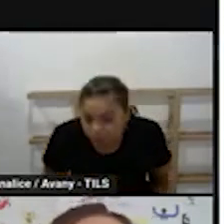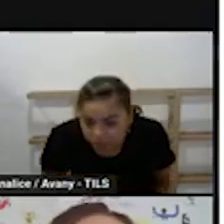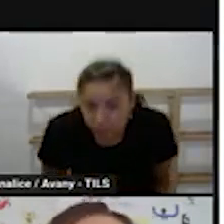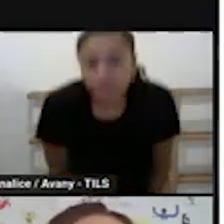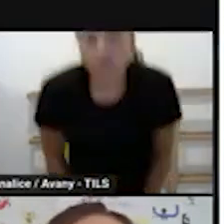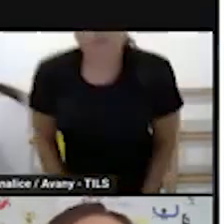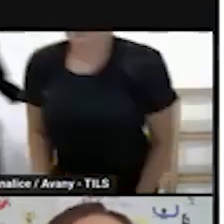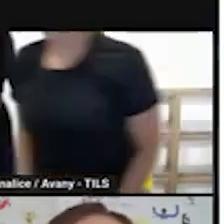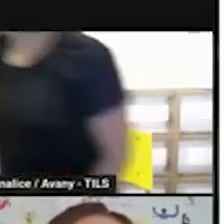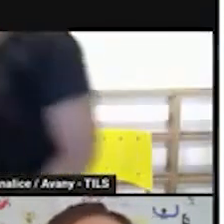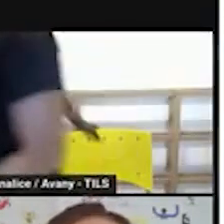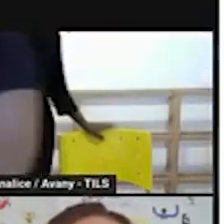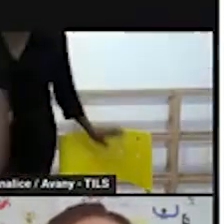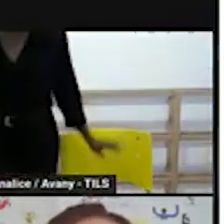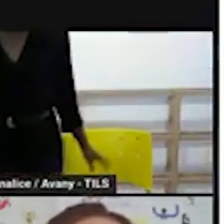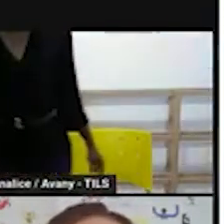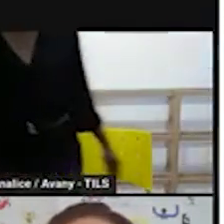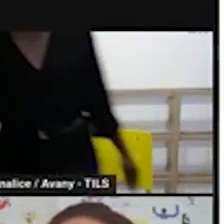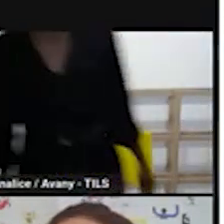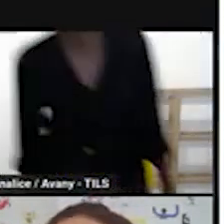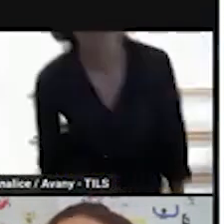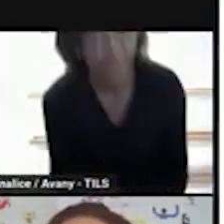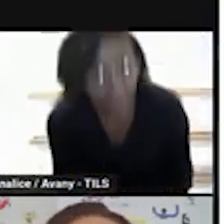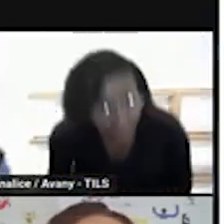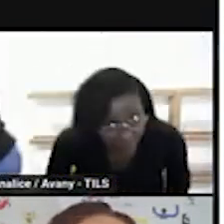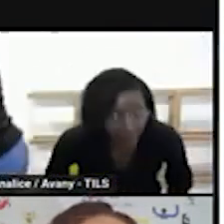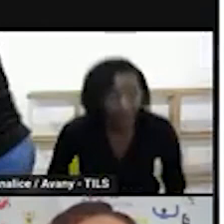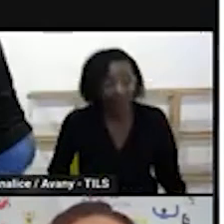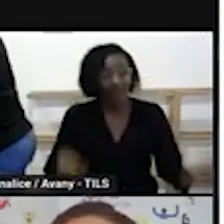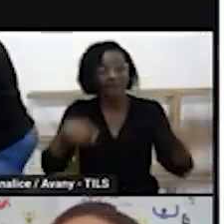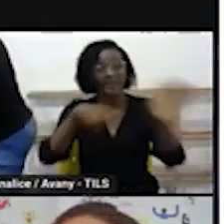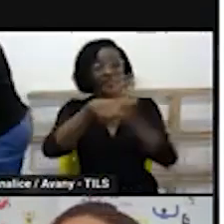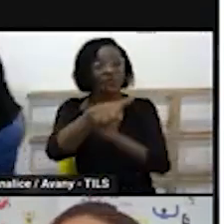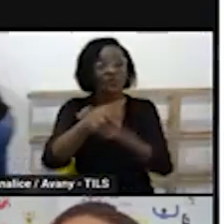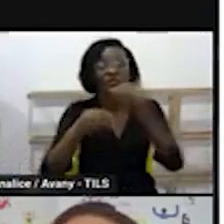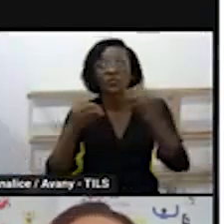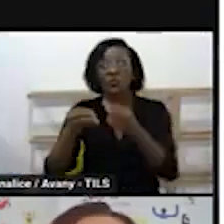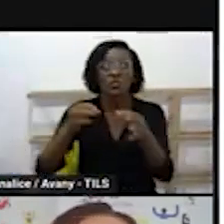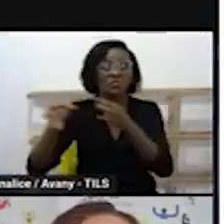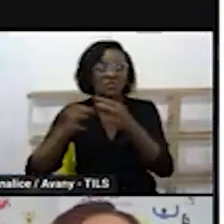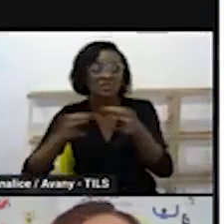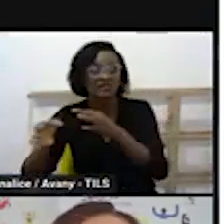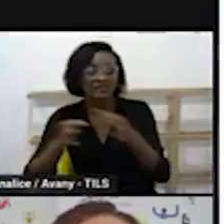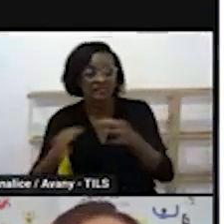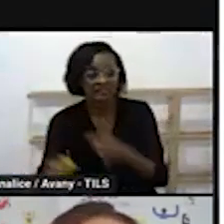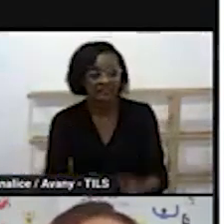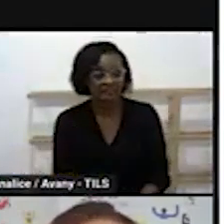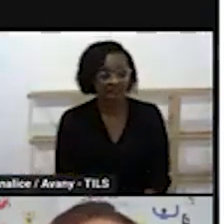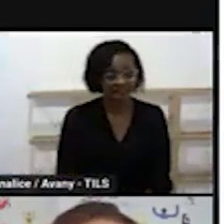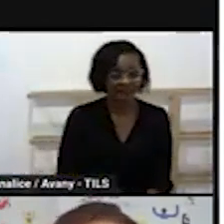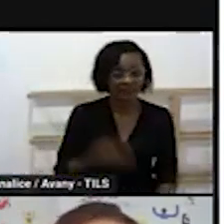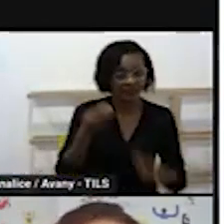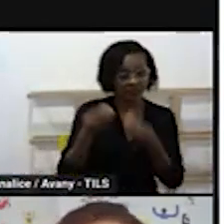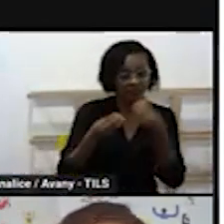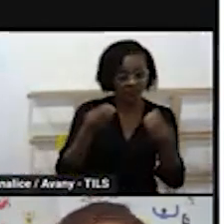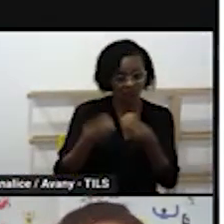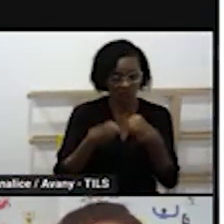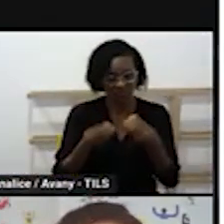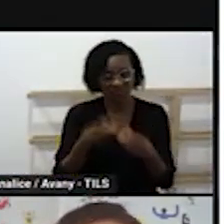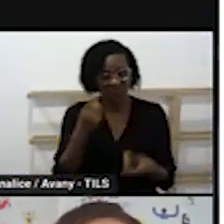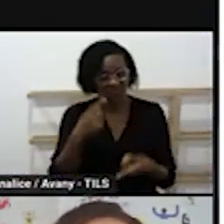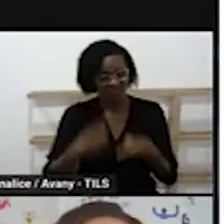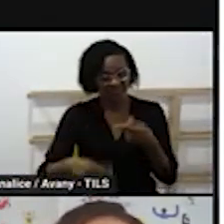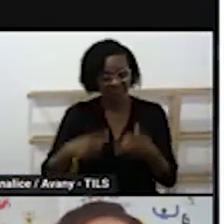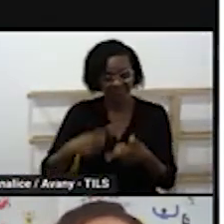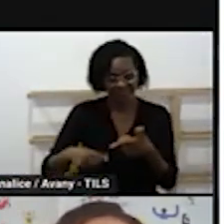você também pode fazer isso se você tiver uma variedade Simone Simone Silva se você tiver uma variedade de materiais na escola na